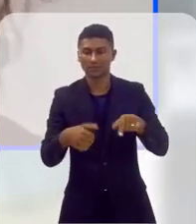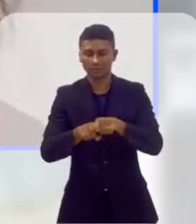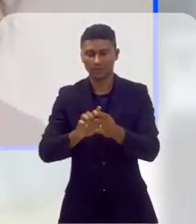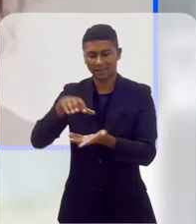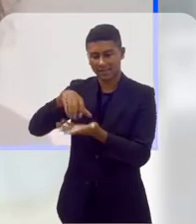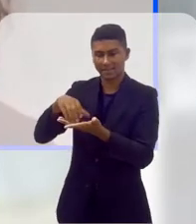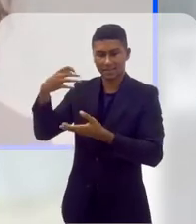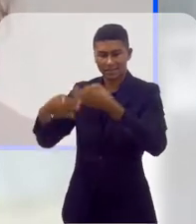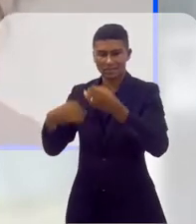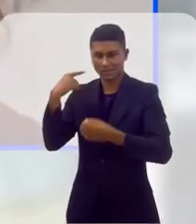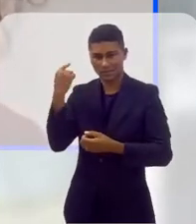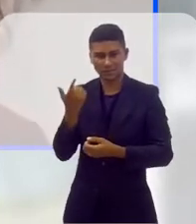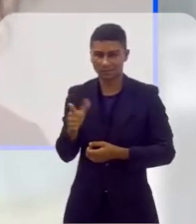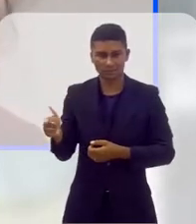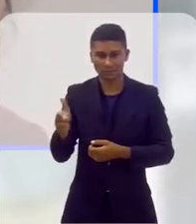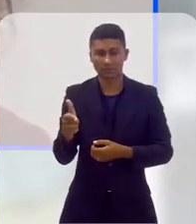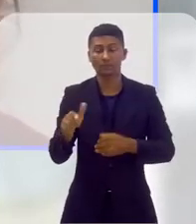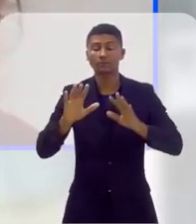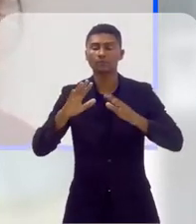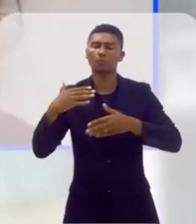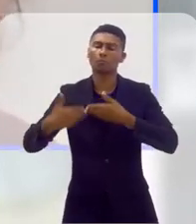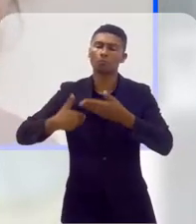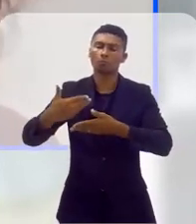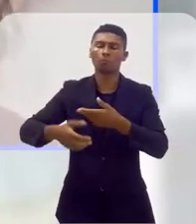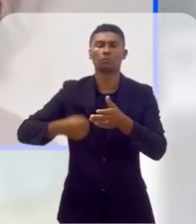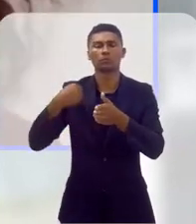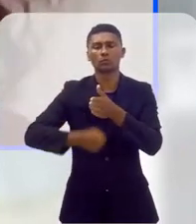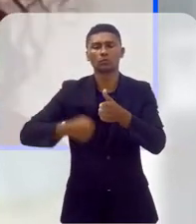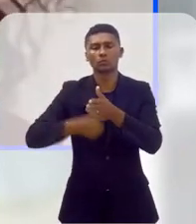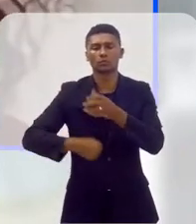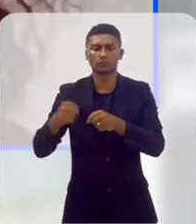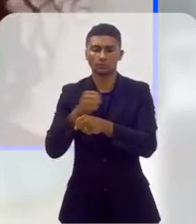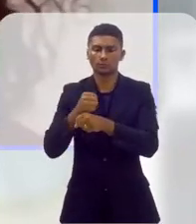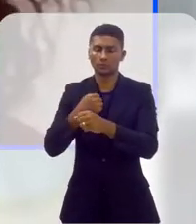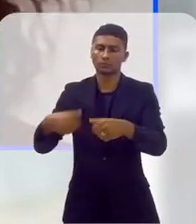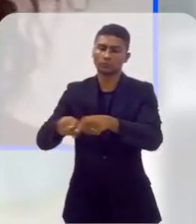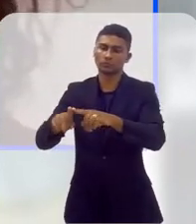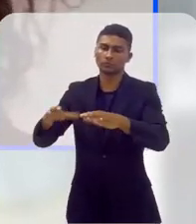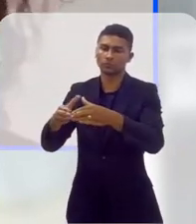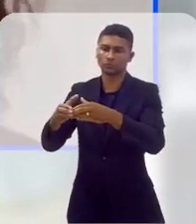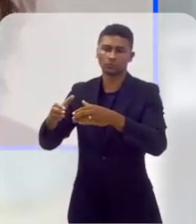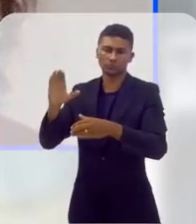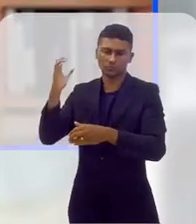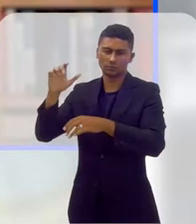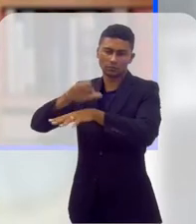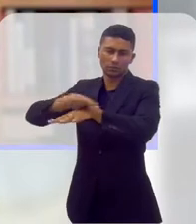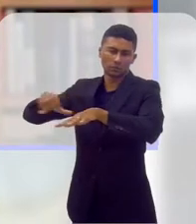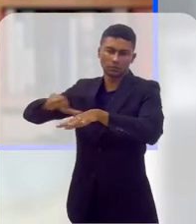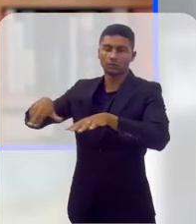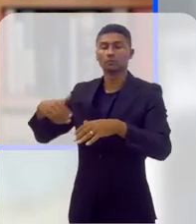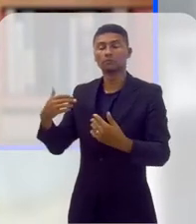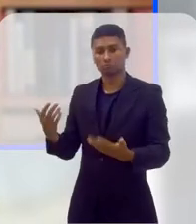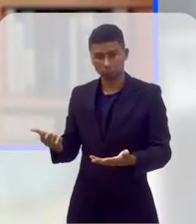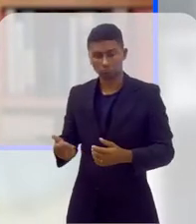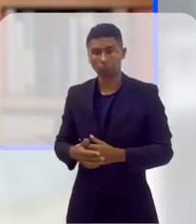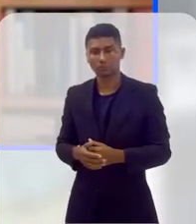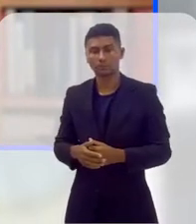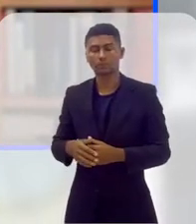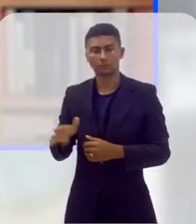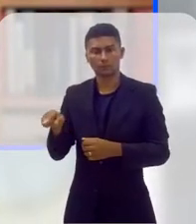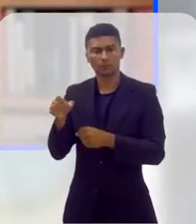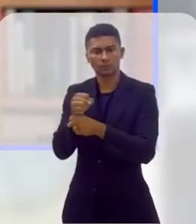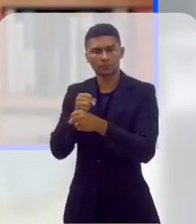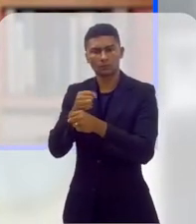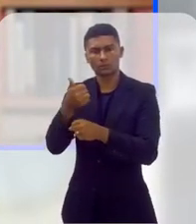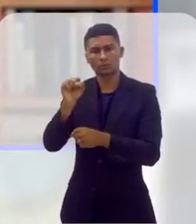jurídica, mas ao longo de muito tempo de luta, o próprio Grupo Diversidade Interói, que é uma das organizações mais antigas daqui da cidade, que há